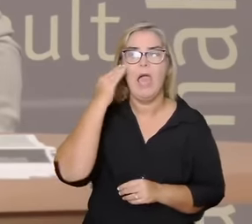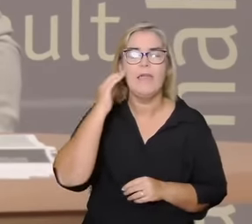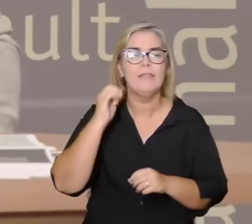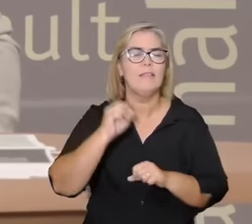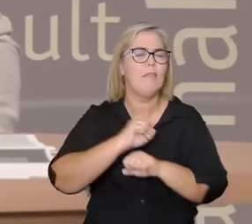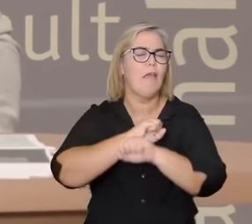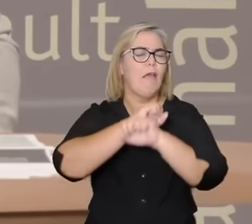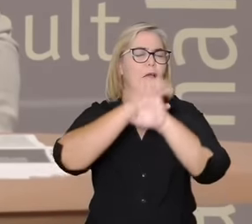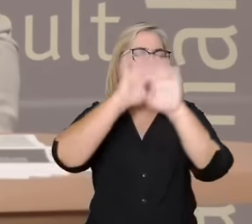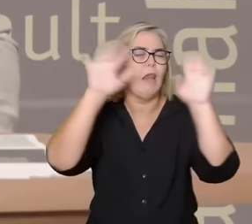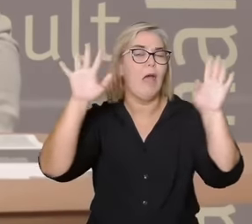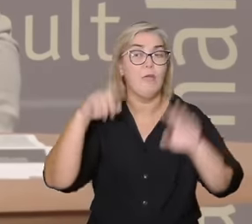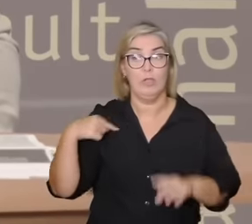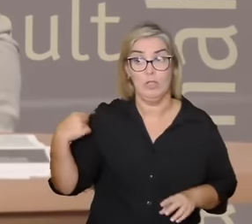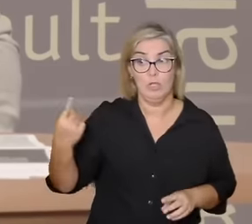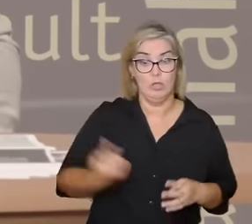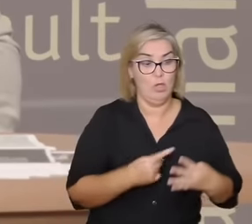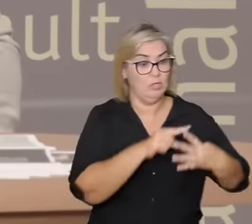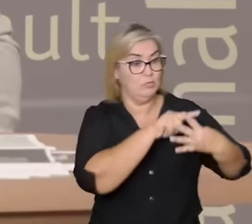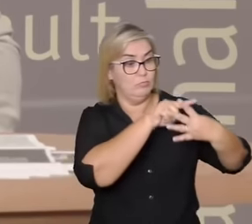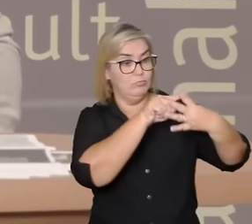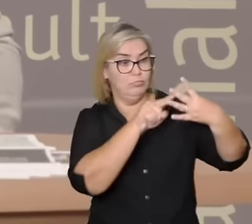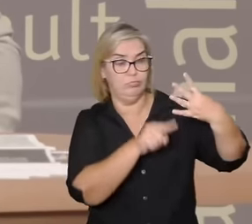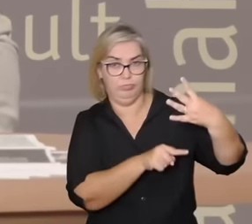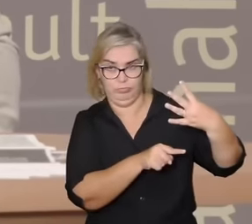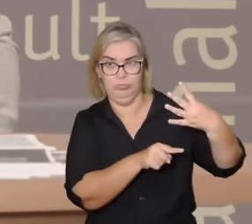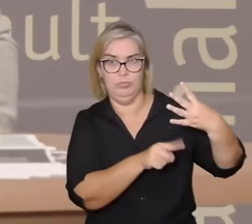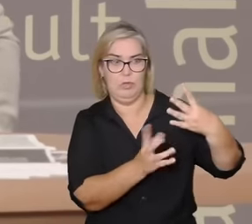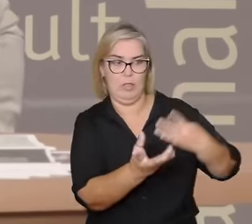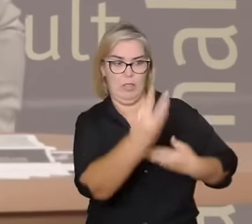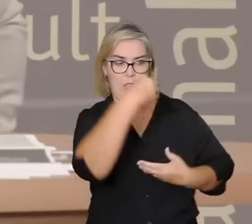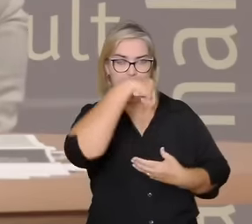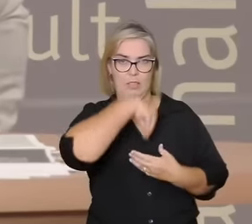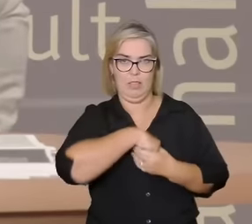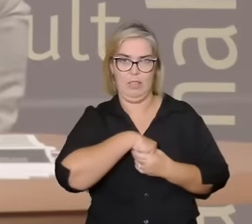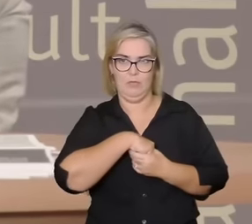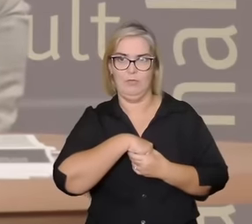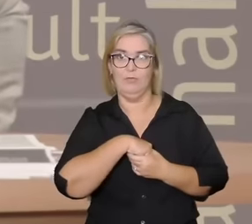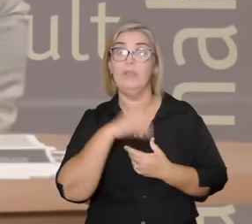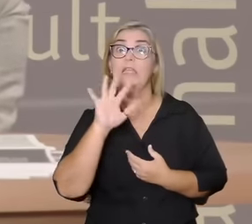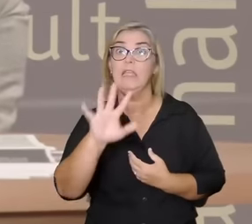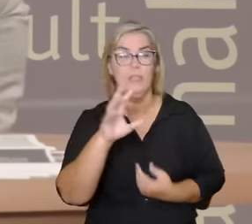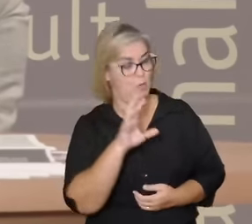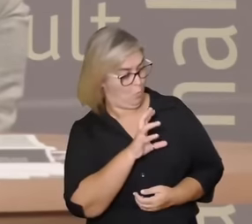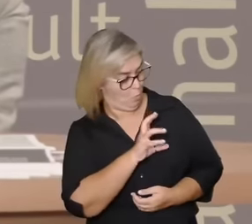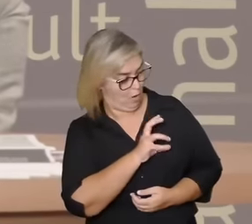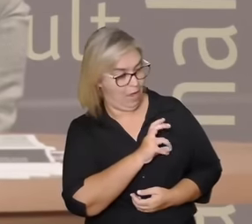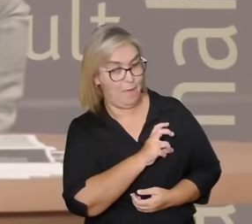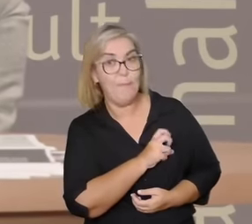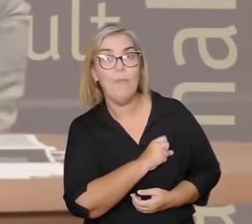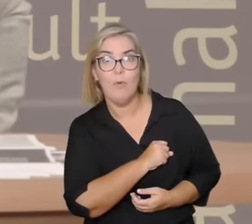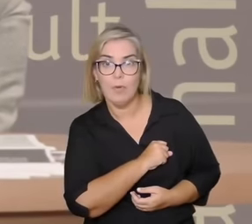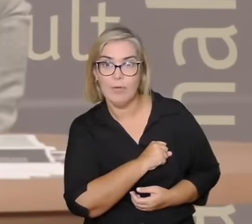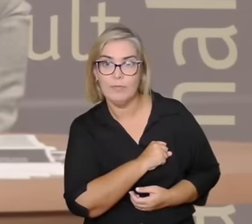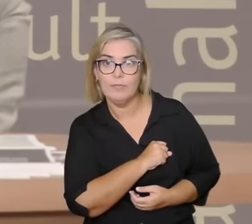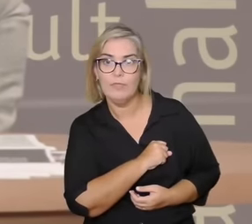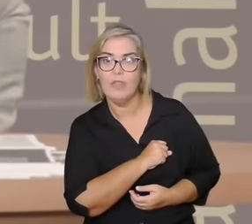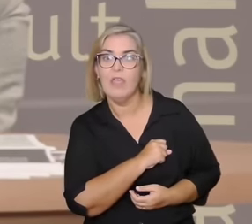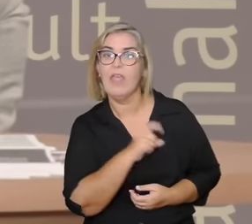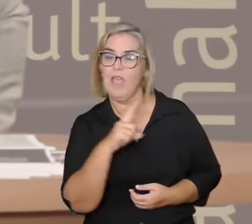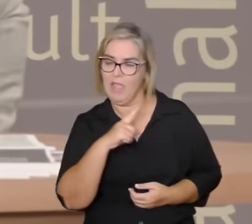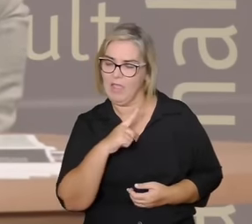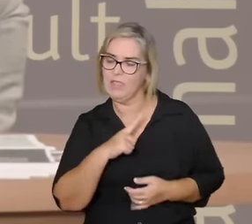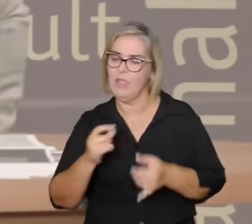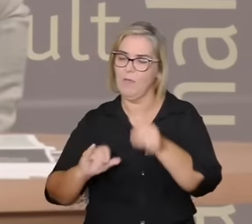nós habitamos ecossistemas afetivos e que a função do amor esse é um pulo do gato talvez seja e aí tem